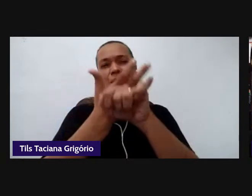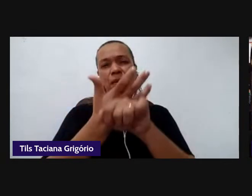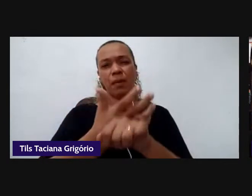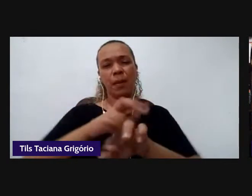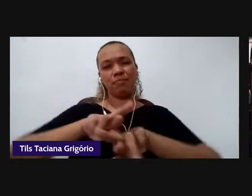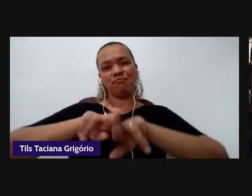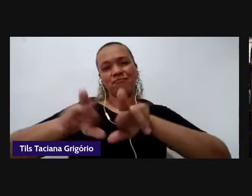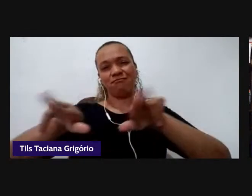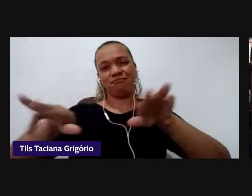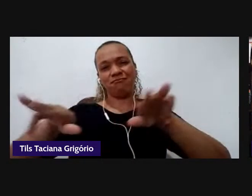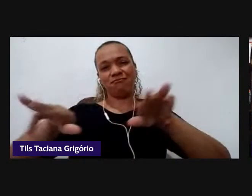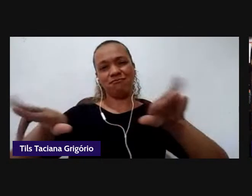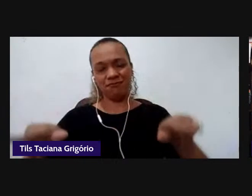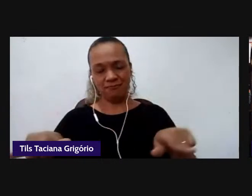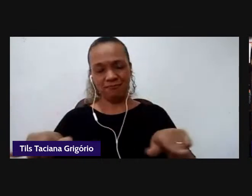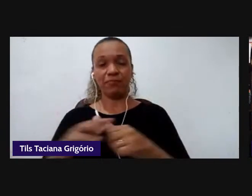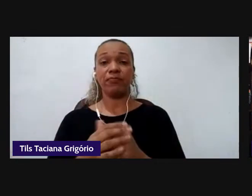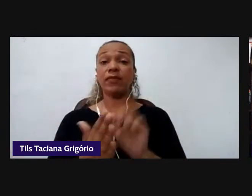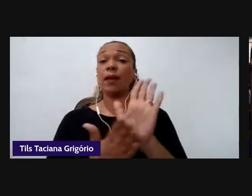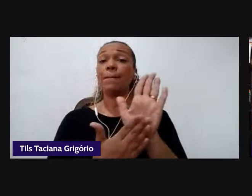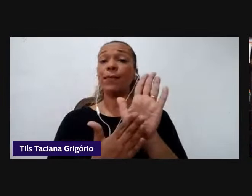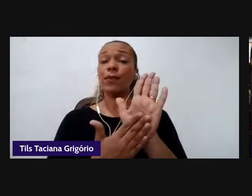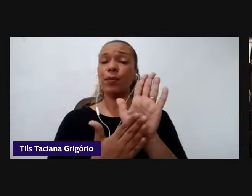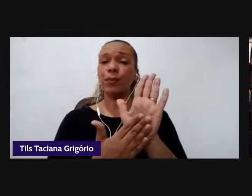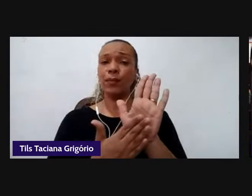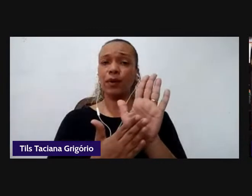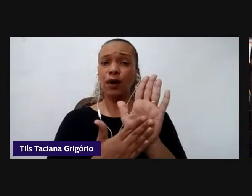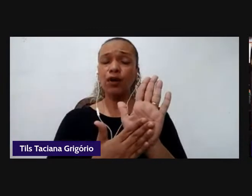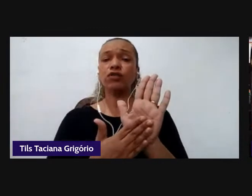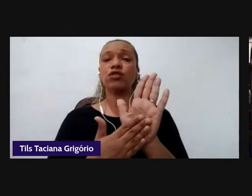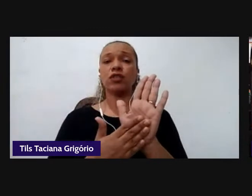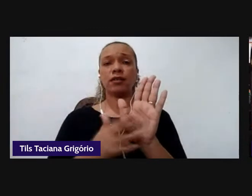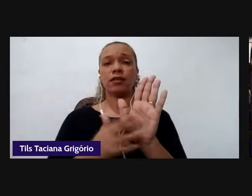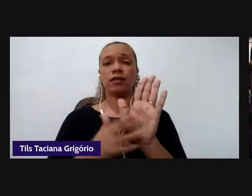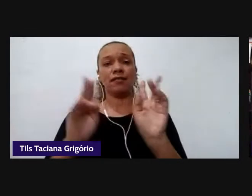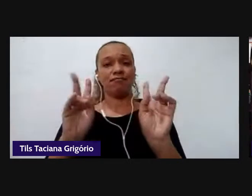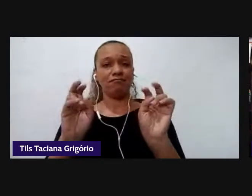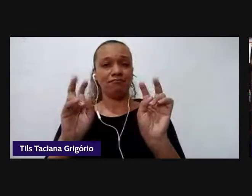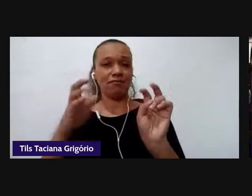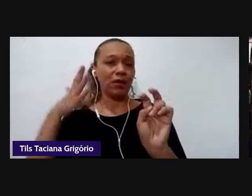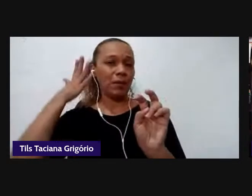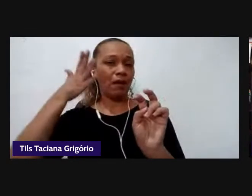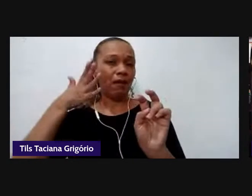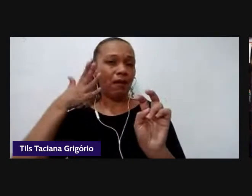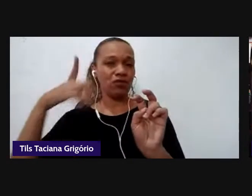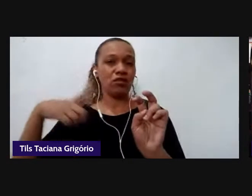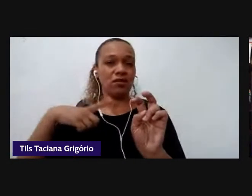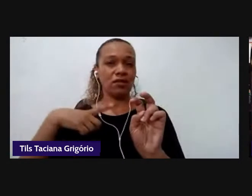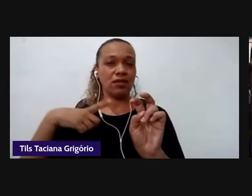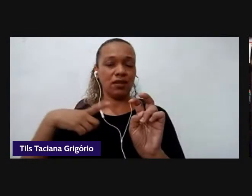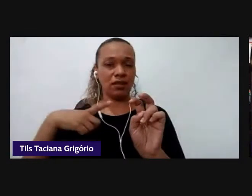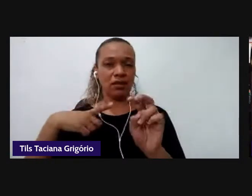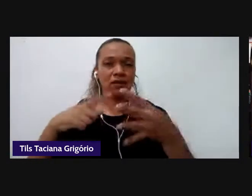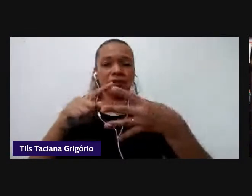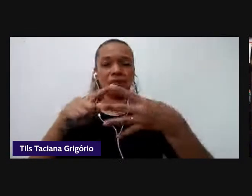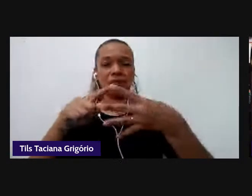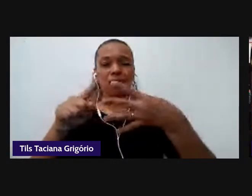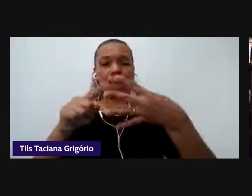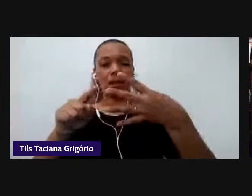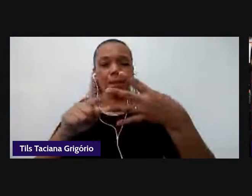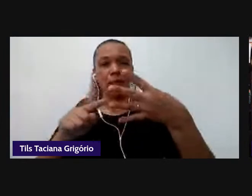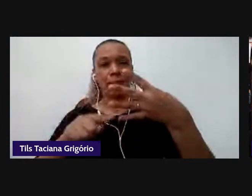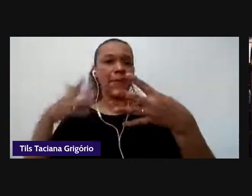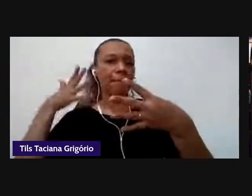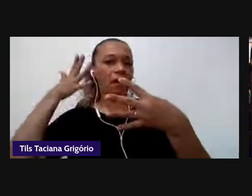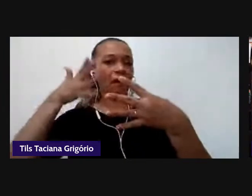Essa proposta do ciclo envolveu quatro palestras, como eu já adiantei, e essas